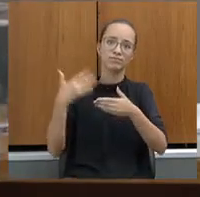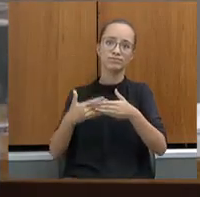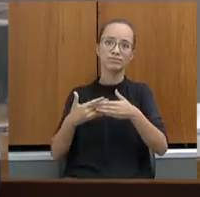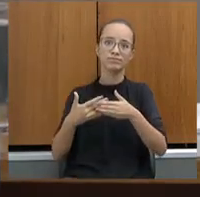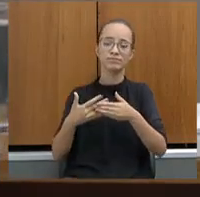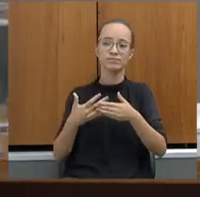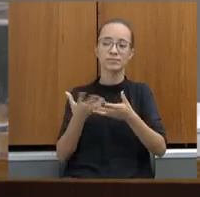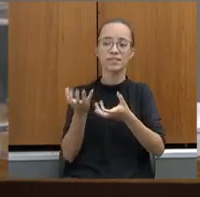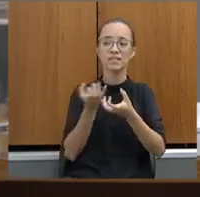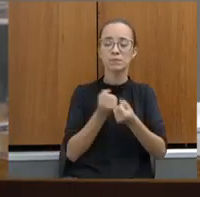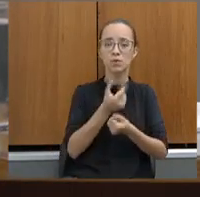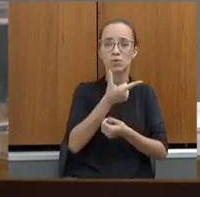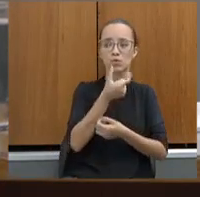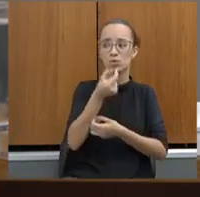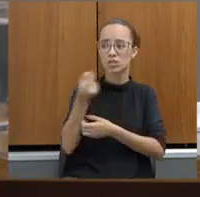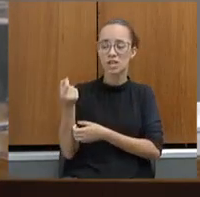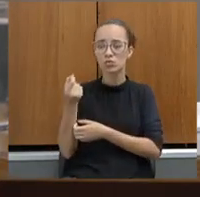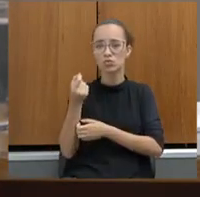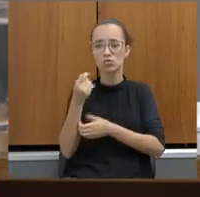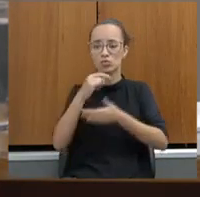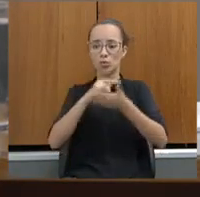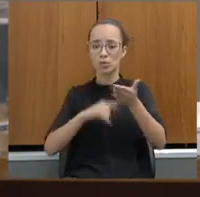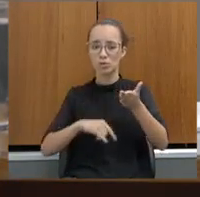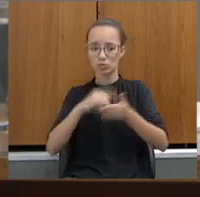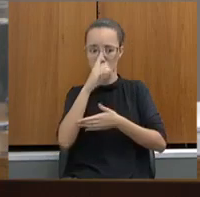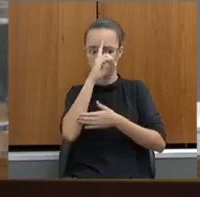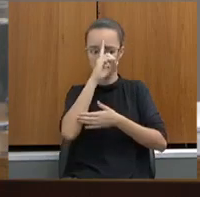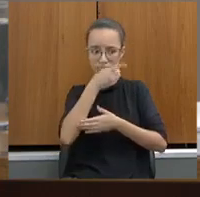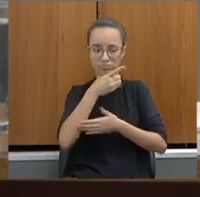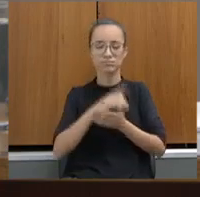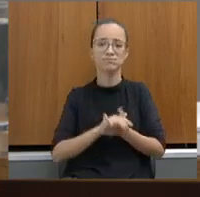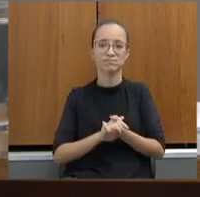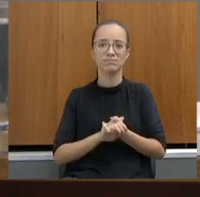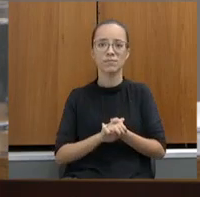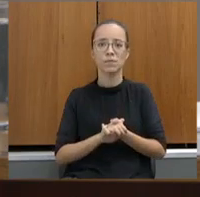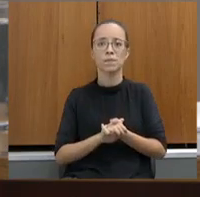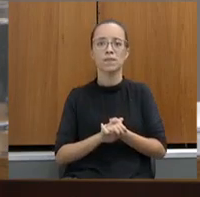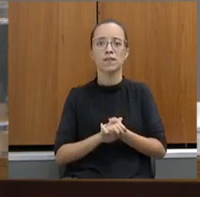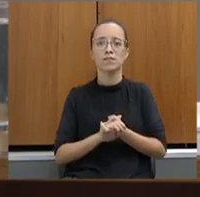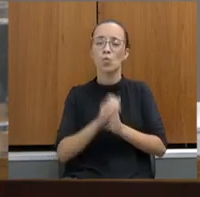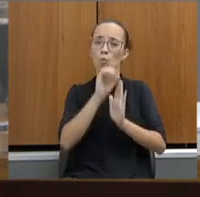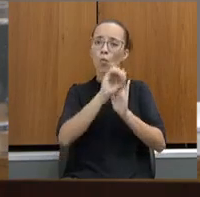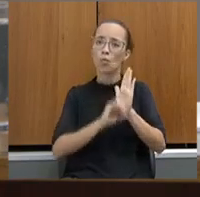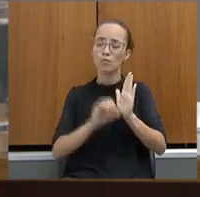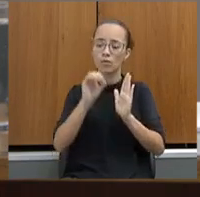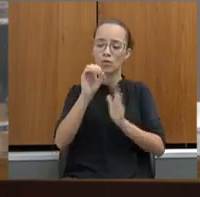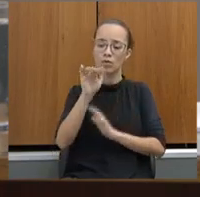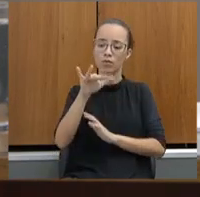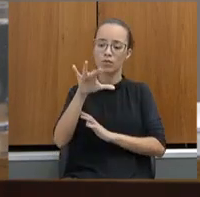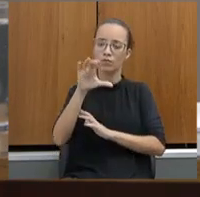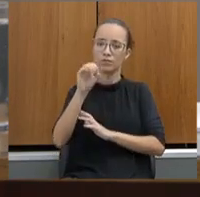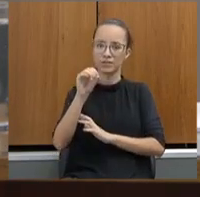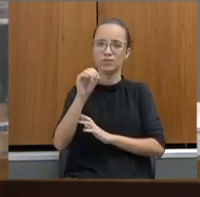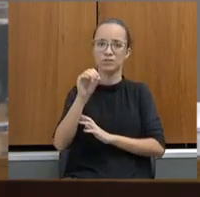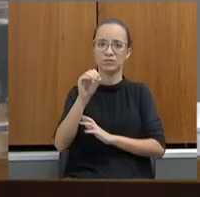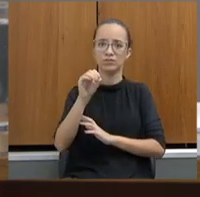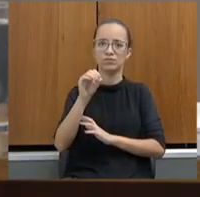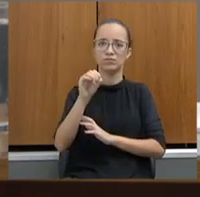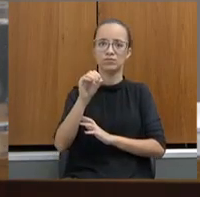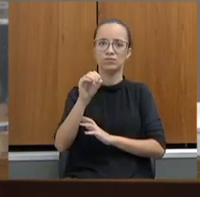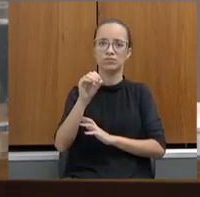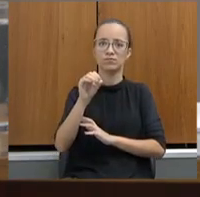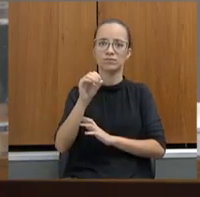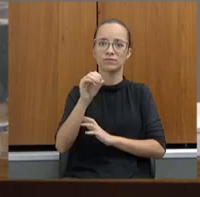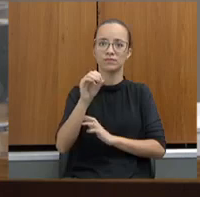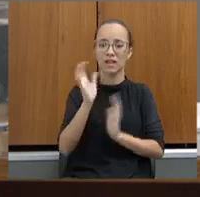200 ofícios a serem respendidos. É um ofício... É um ofício... A minha equipe está adoecida. A minha